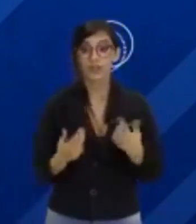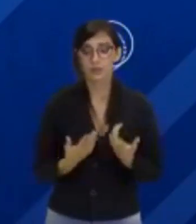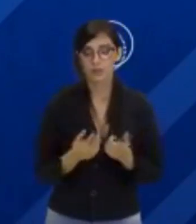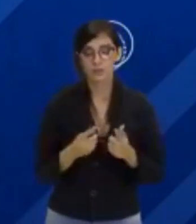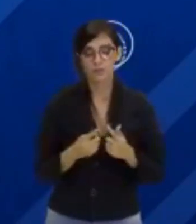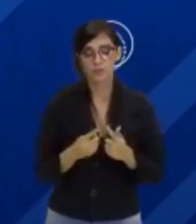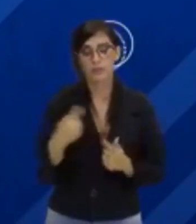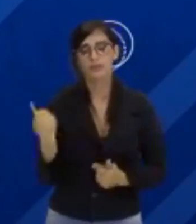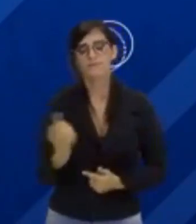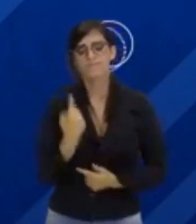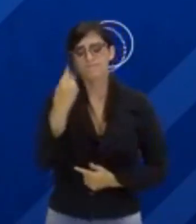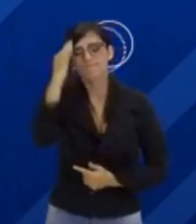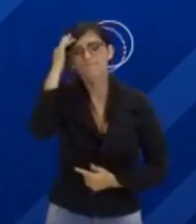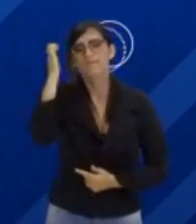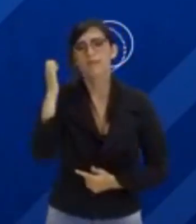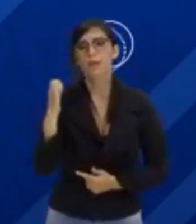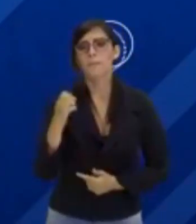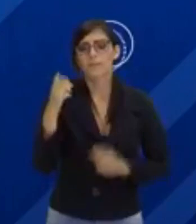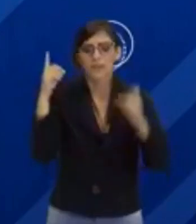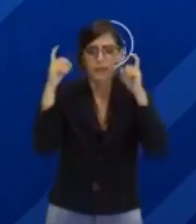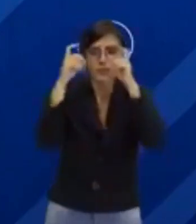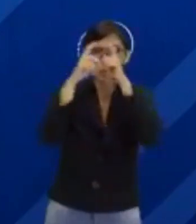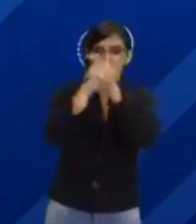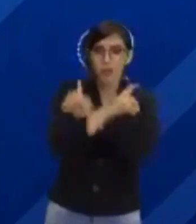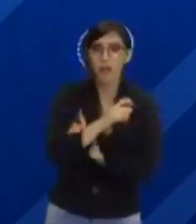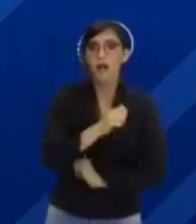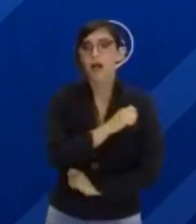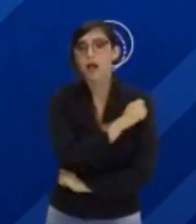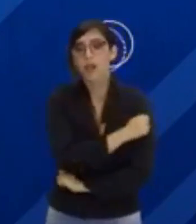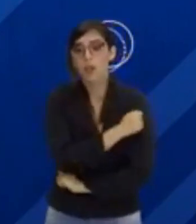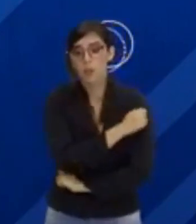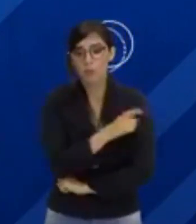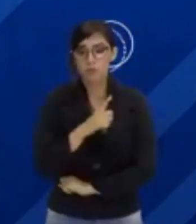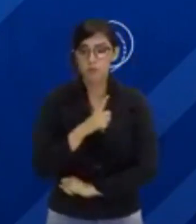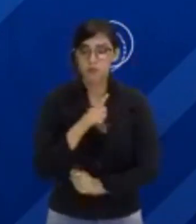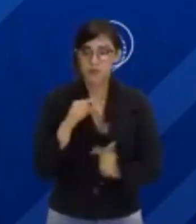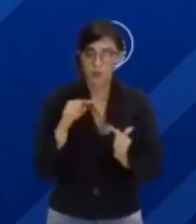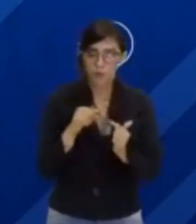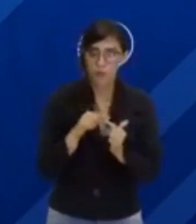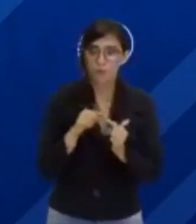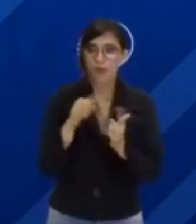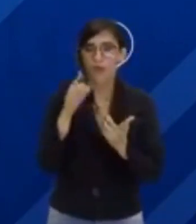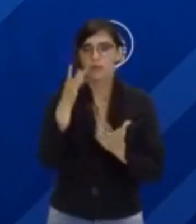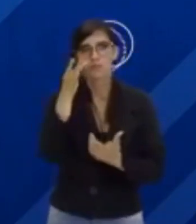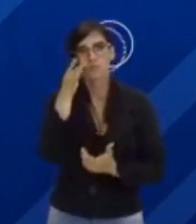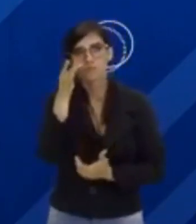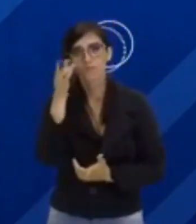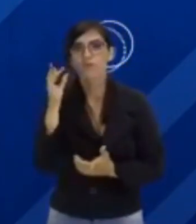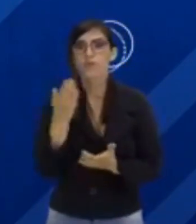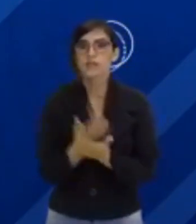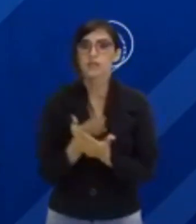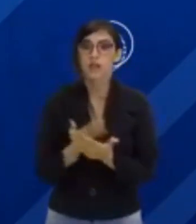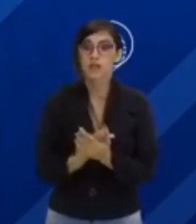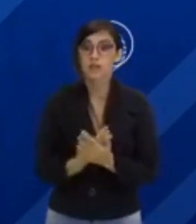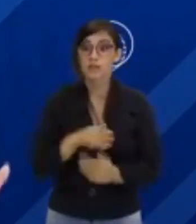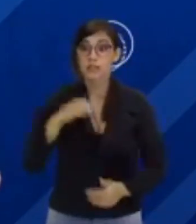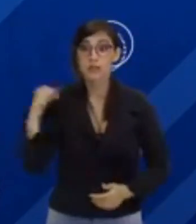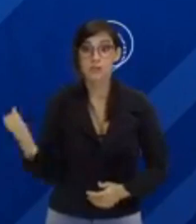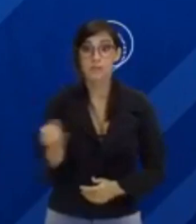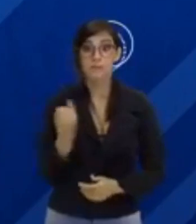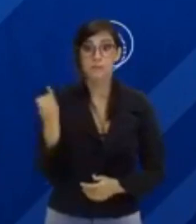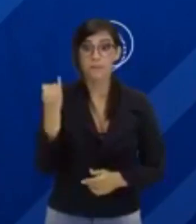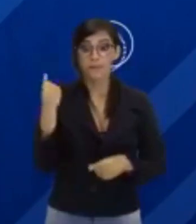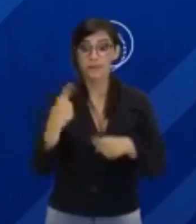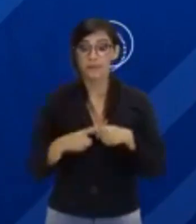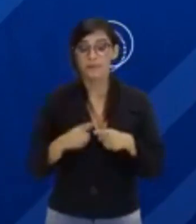sabemos da dificuldade de alguns dos nossos alunos em acessar as aulas. Ah, outra coisa importante é que elas não